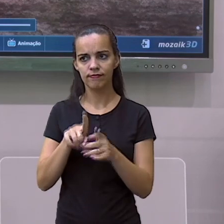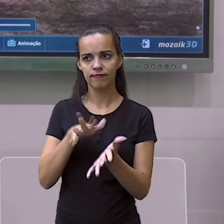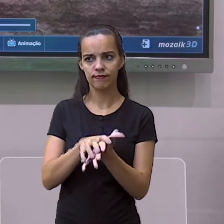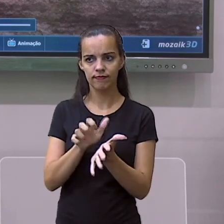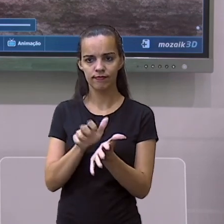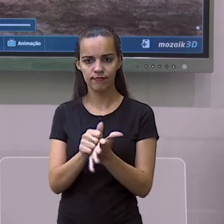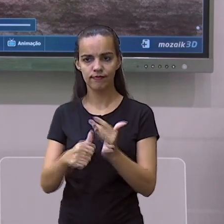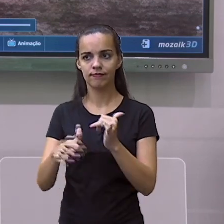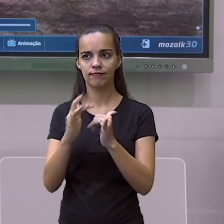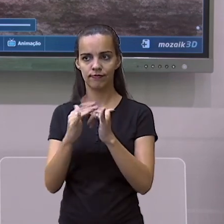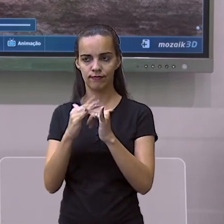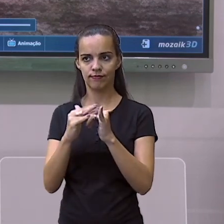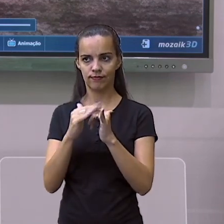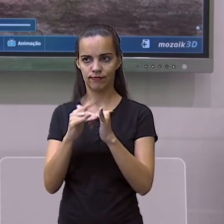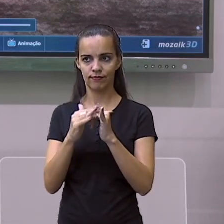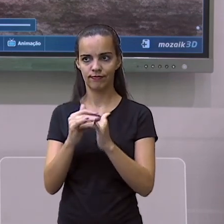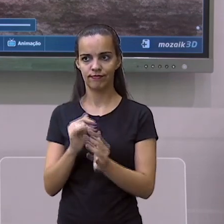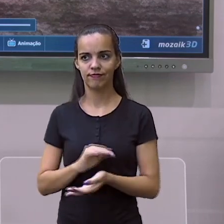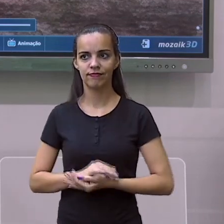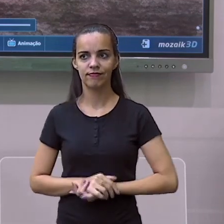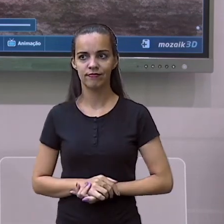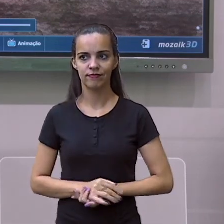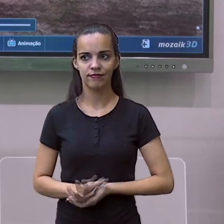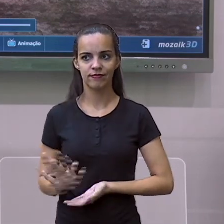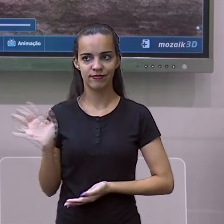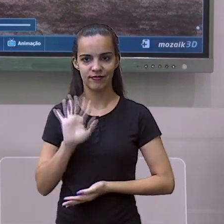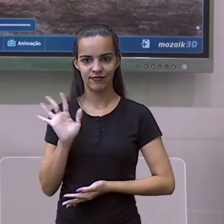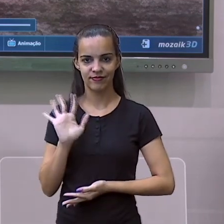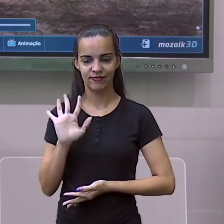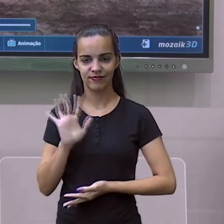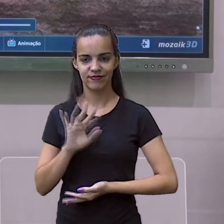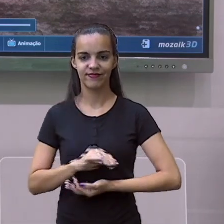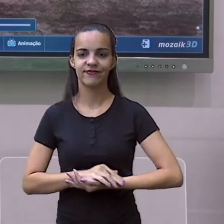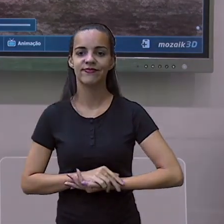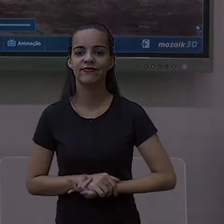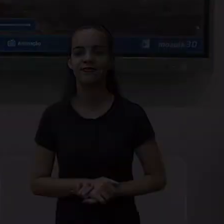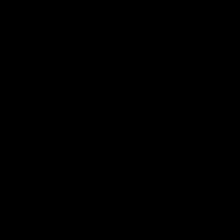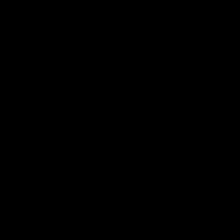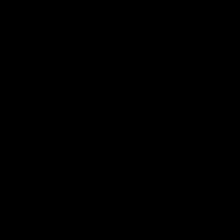Se inscreva no nosso canal do YouTube SMEDGV. SMEDGV. Tchau, tchau!